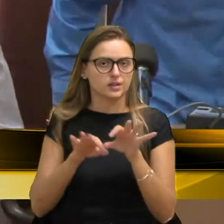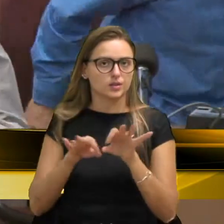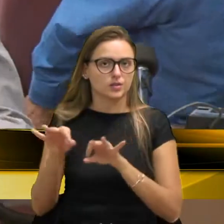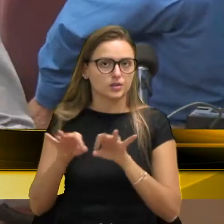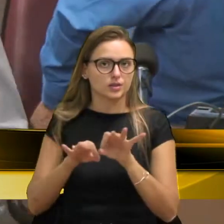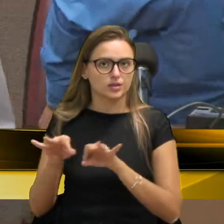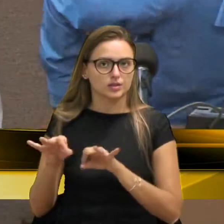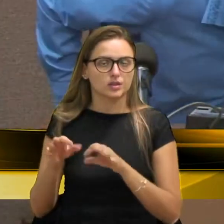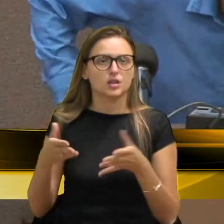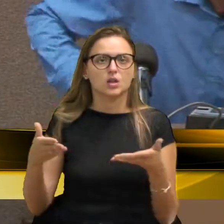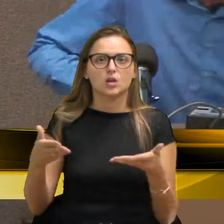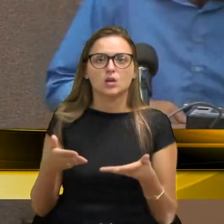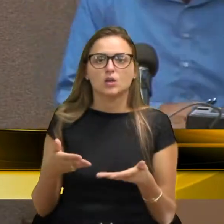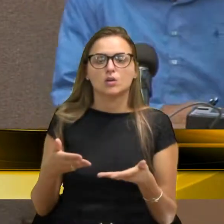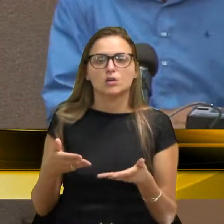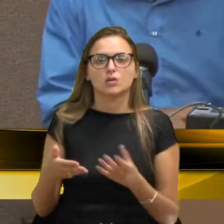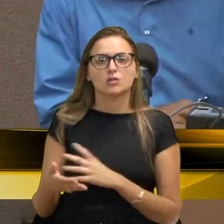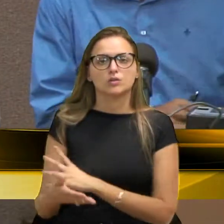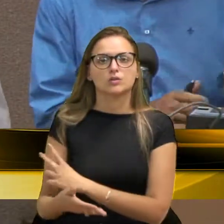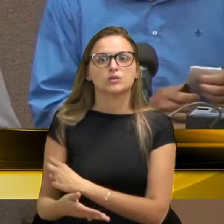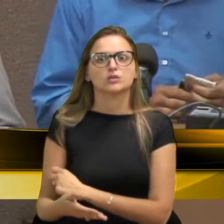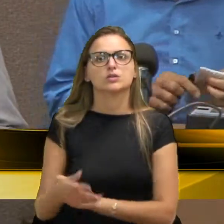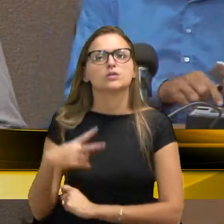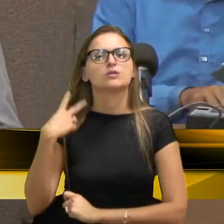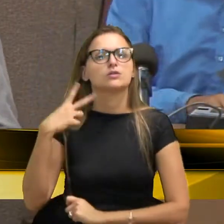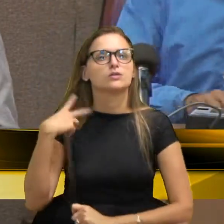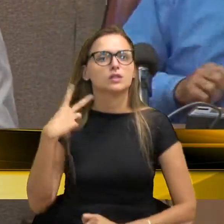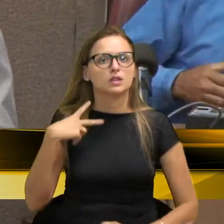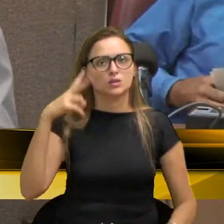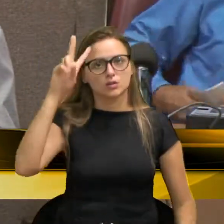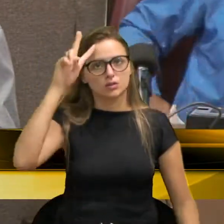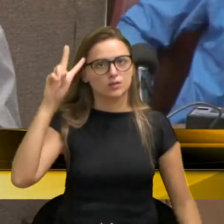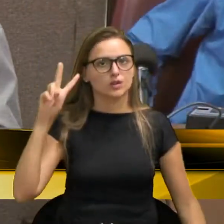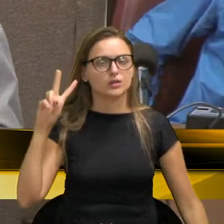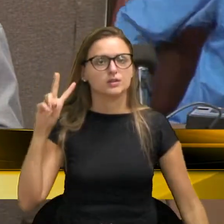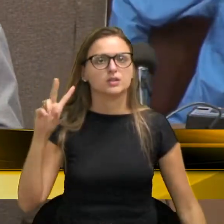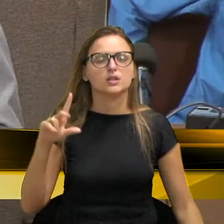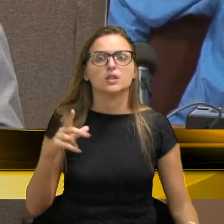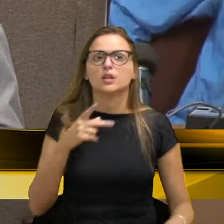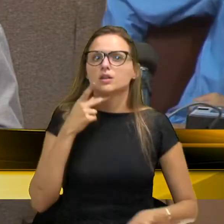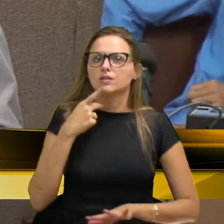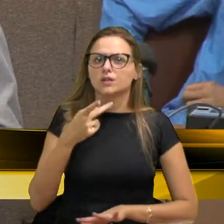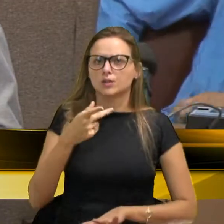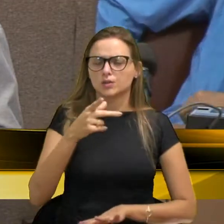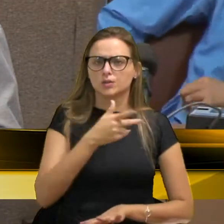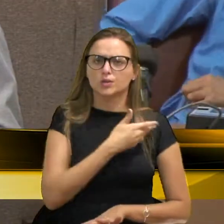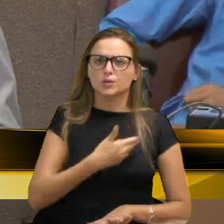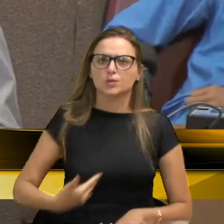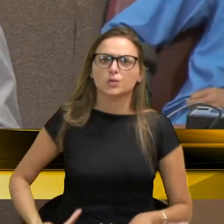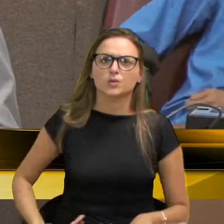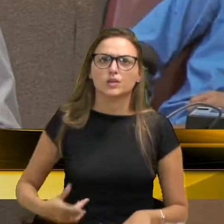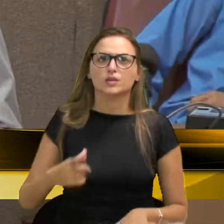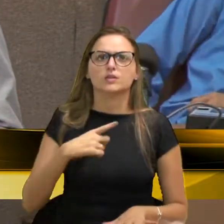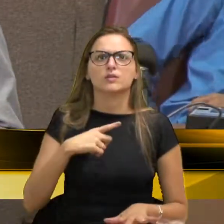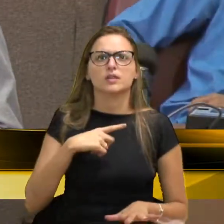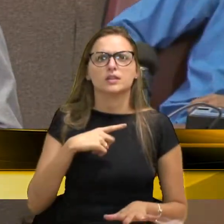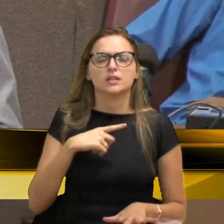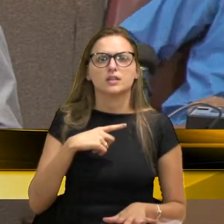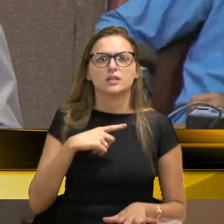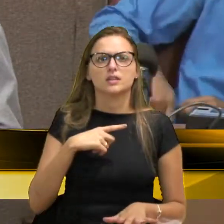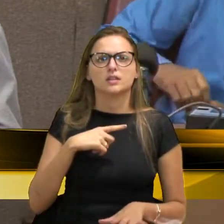o vereador, o ex, me fala que teve, o executivo está dizendo que vão diluir em